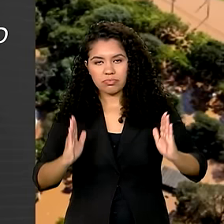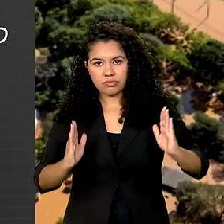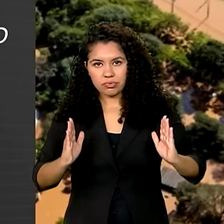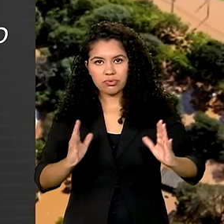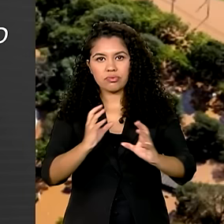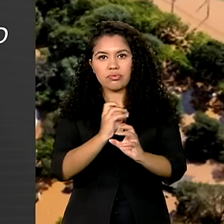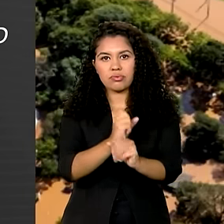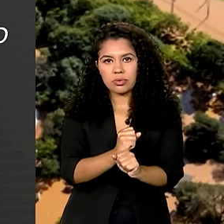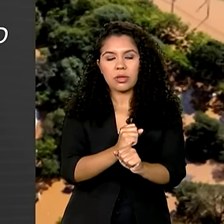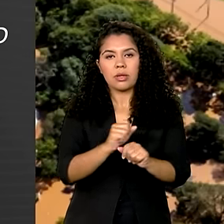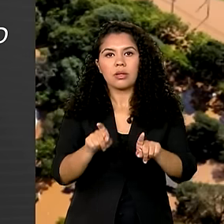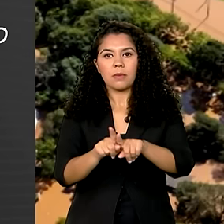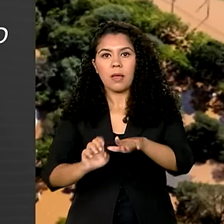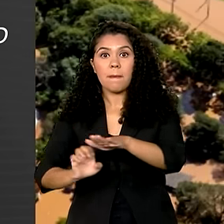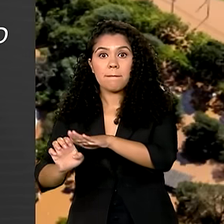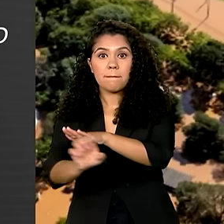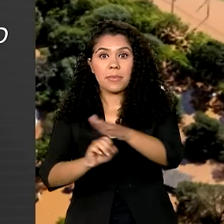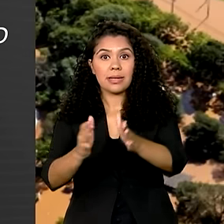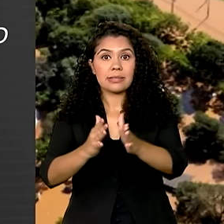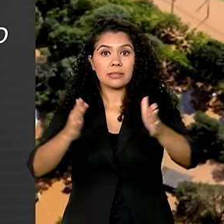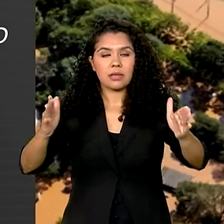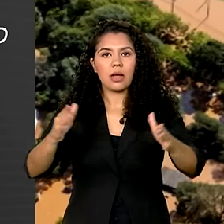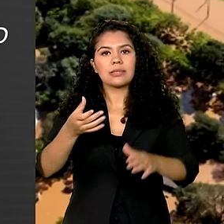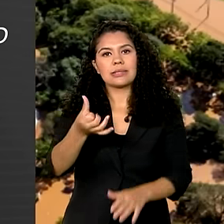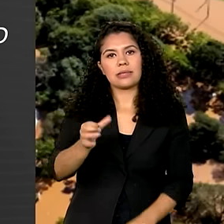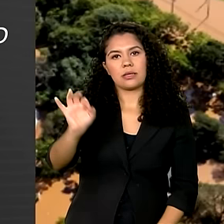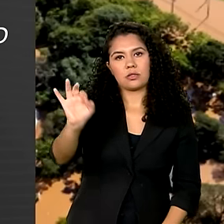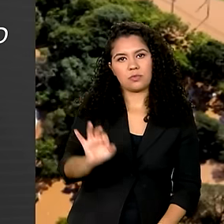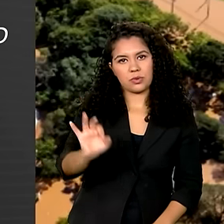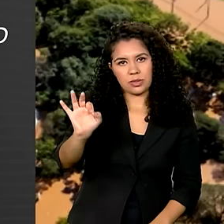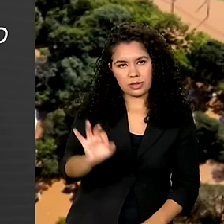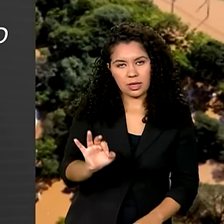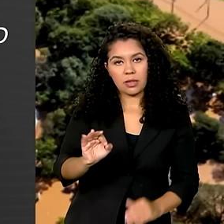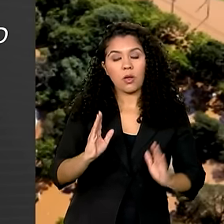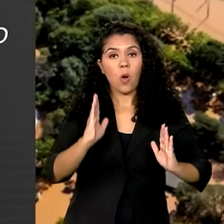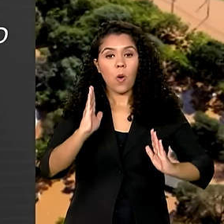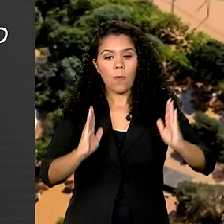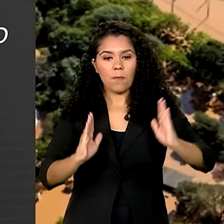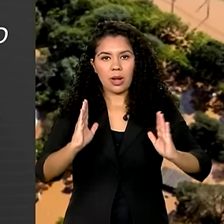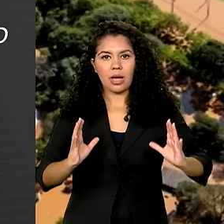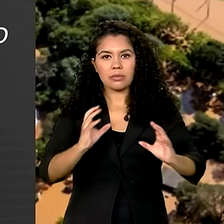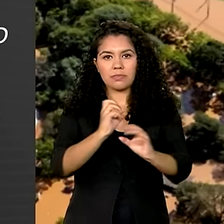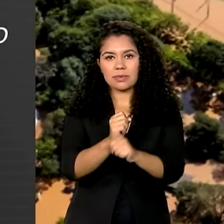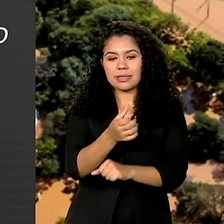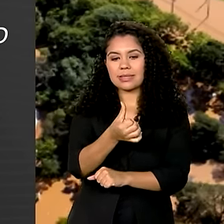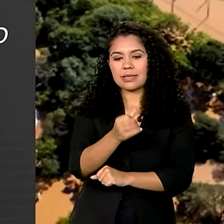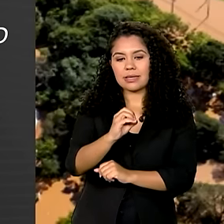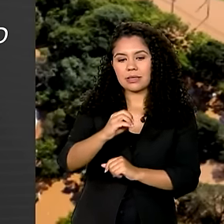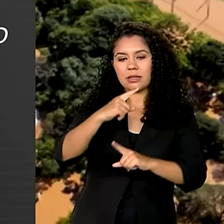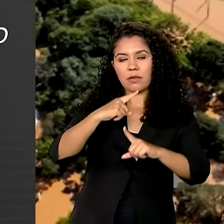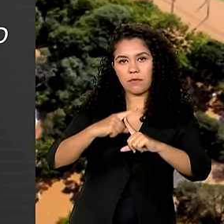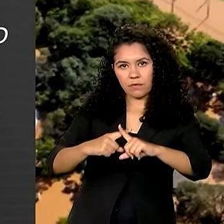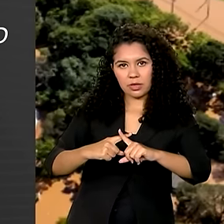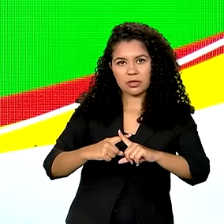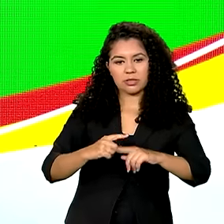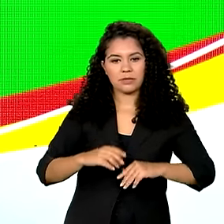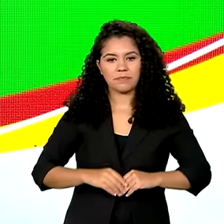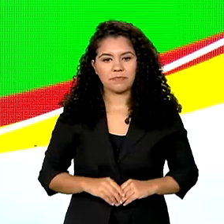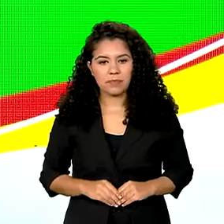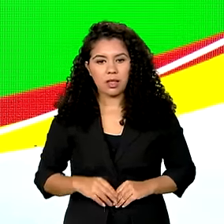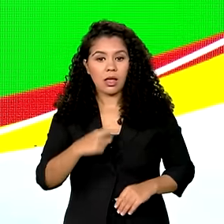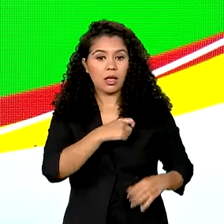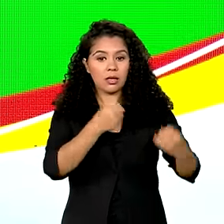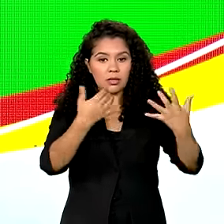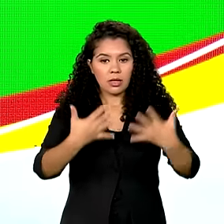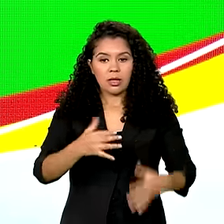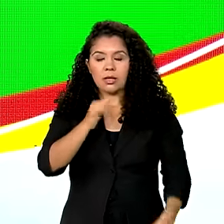ano para grandes empresas, mais o spread bancário. O prazo é de 60 meses, com carência de um ano. Eu, por